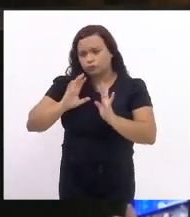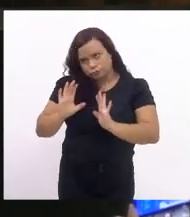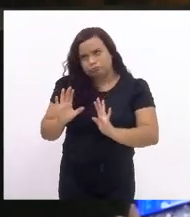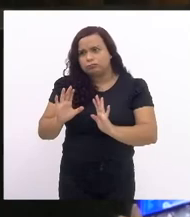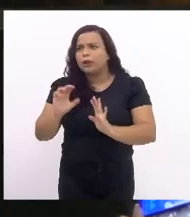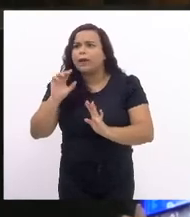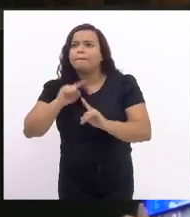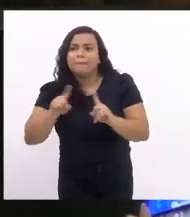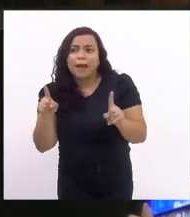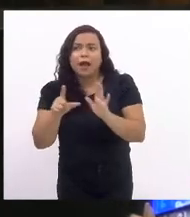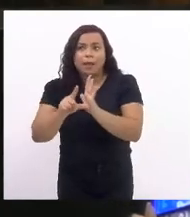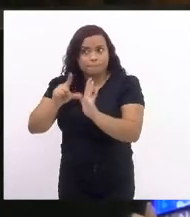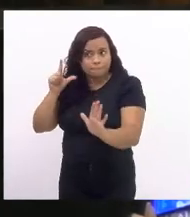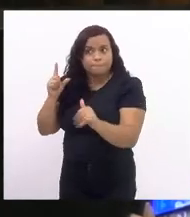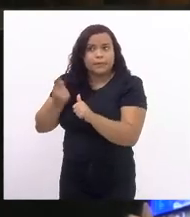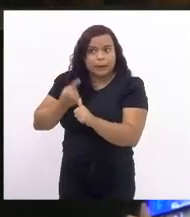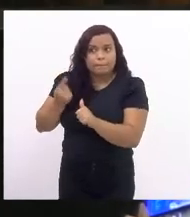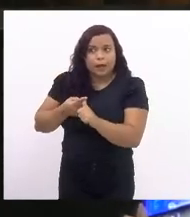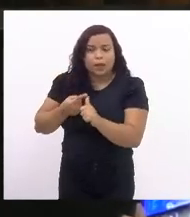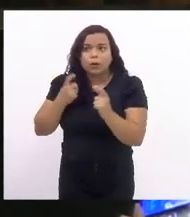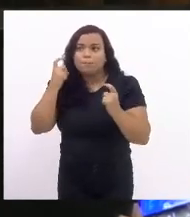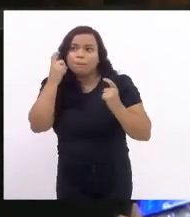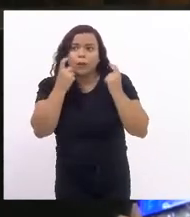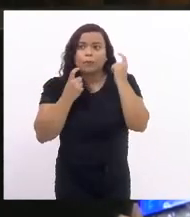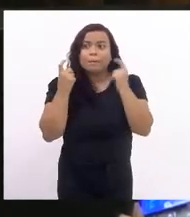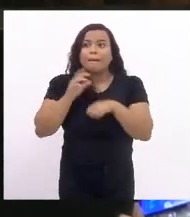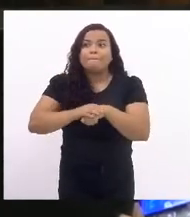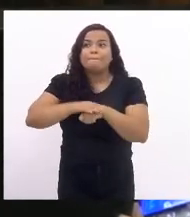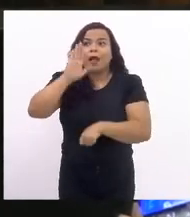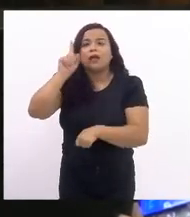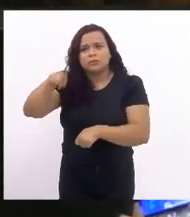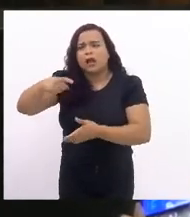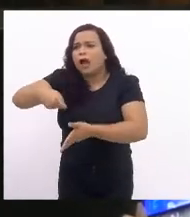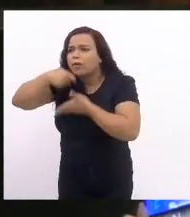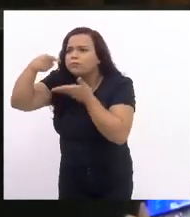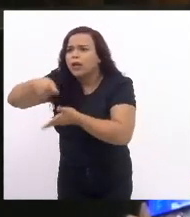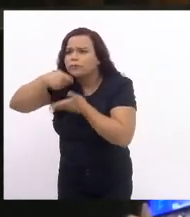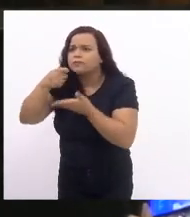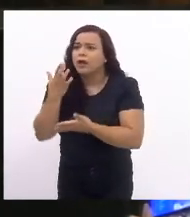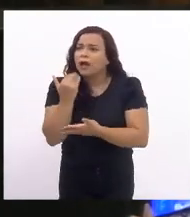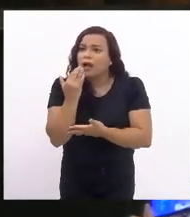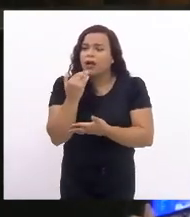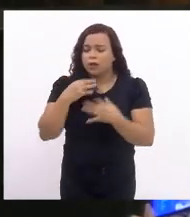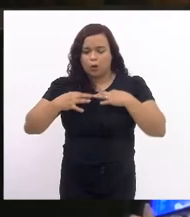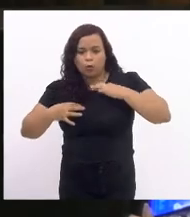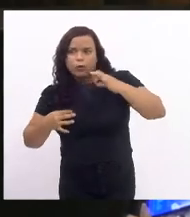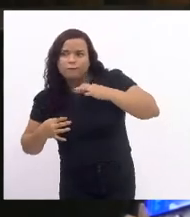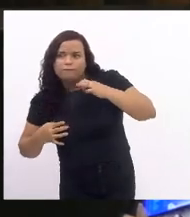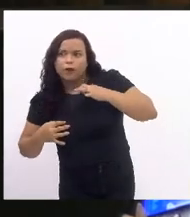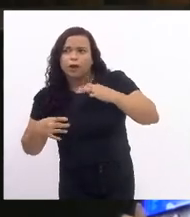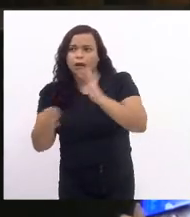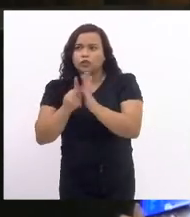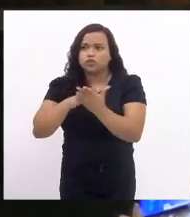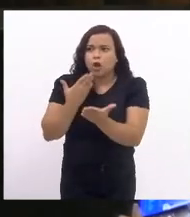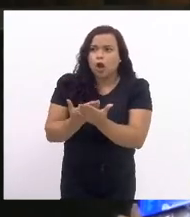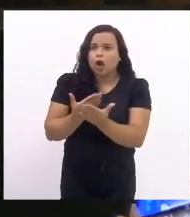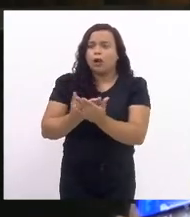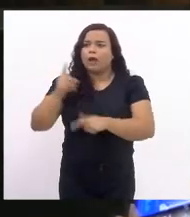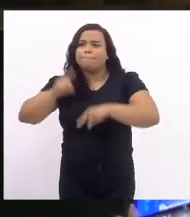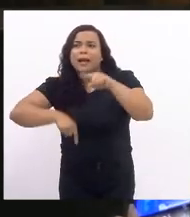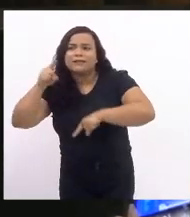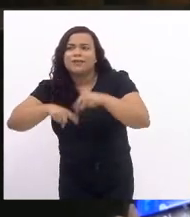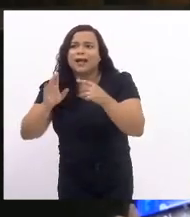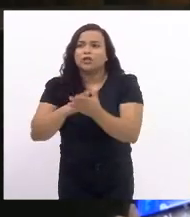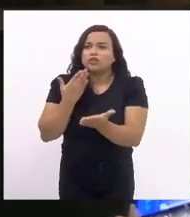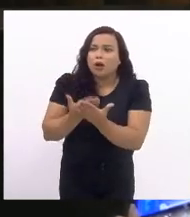senhor não teria que estar preocupado com a merenda, com os uniformes, com os materiais escolares,